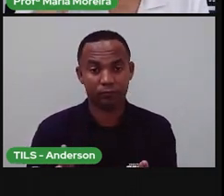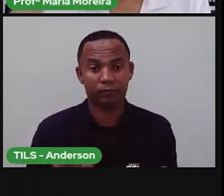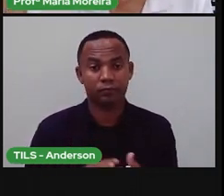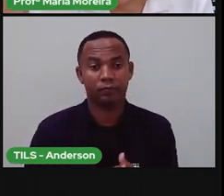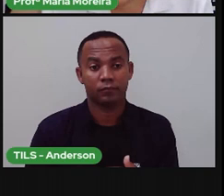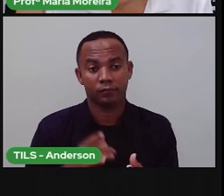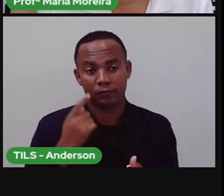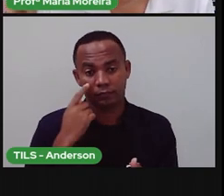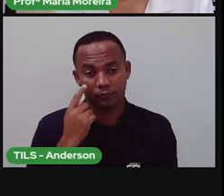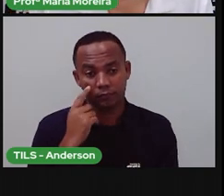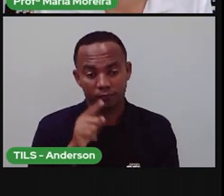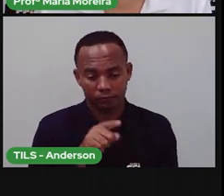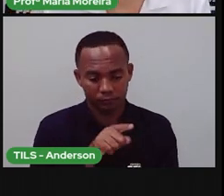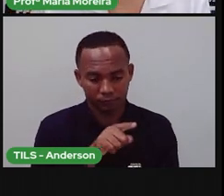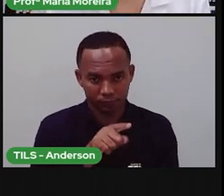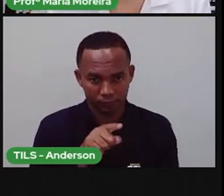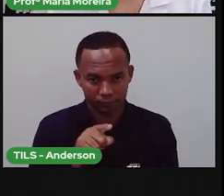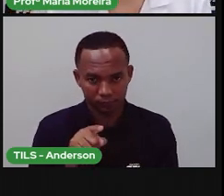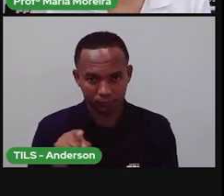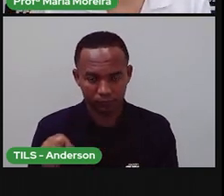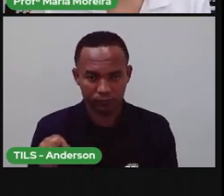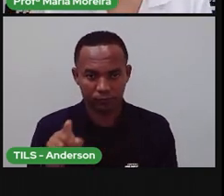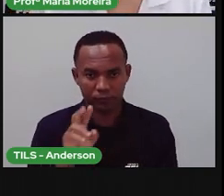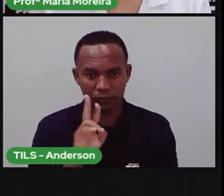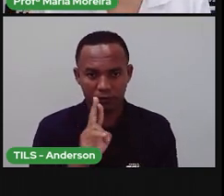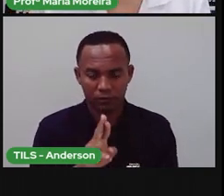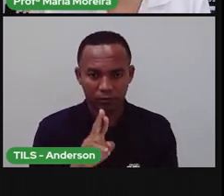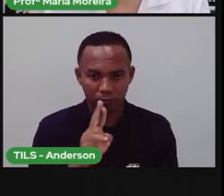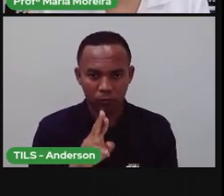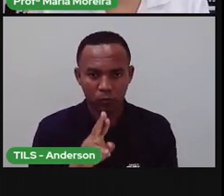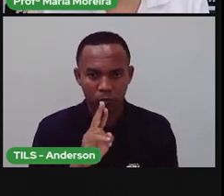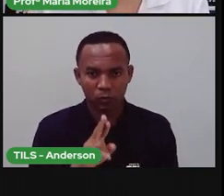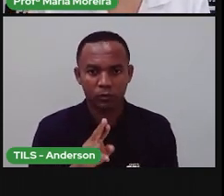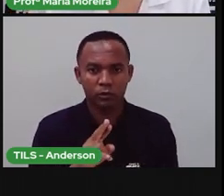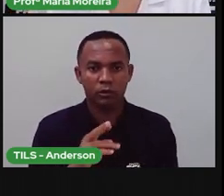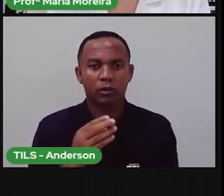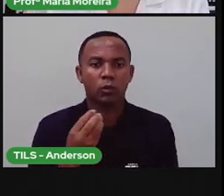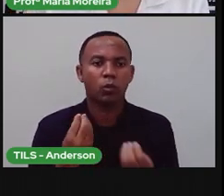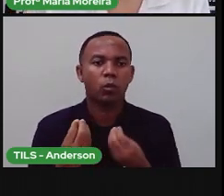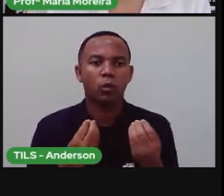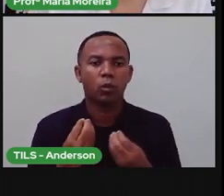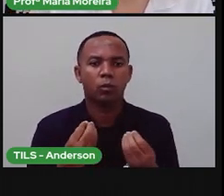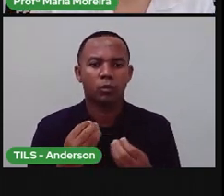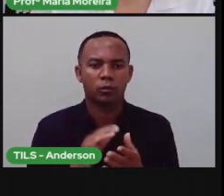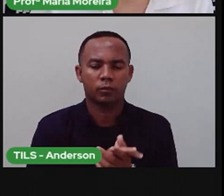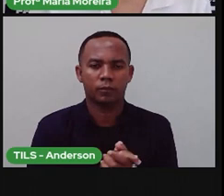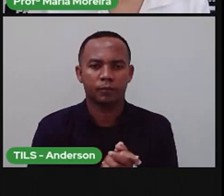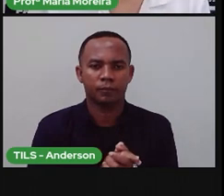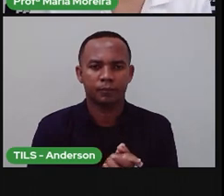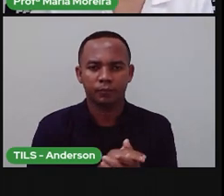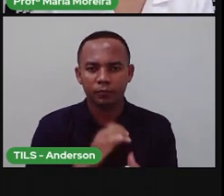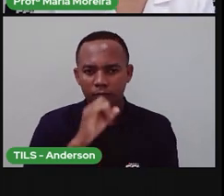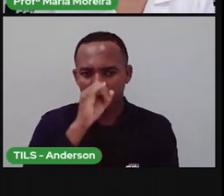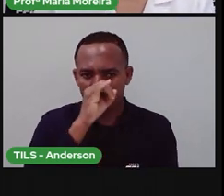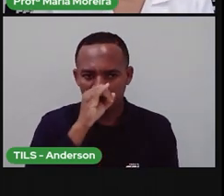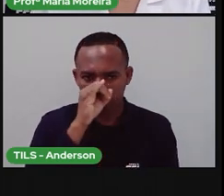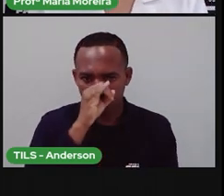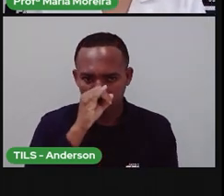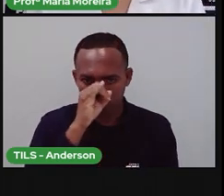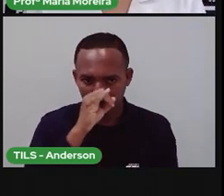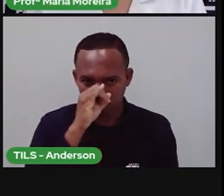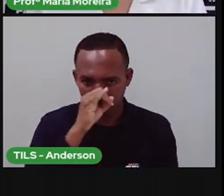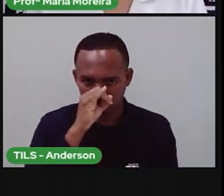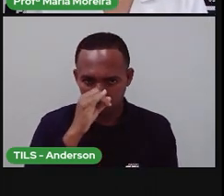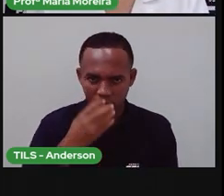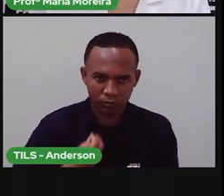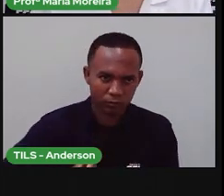Aí, embaixo, na linha de baixo, ali do meio, aí a gente tem o quê? Um porquinho. O porquinho, ele é um ser vivo ou